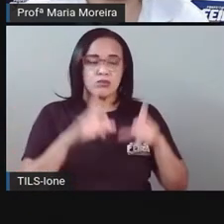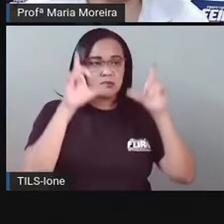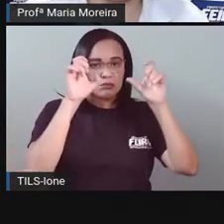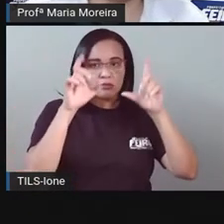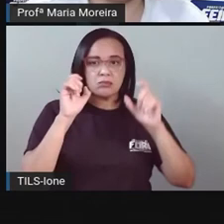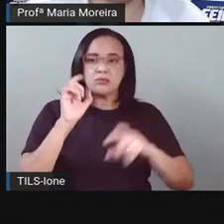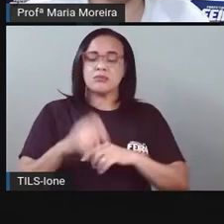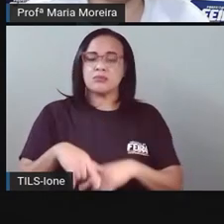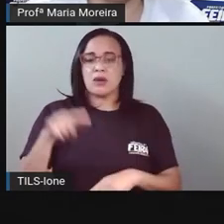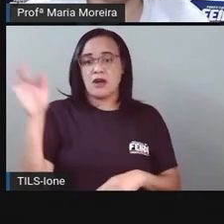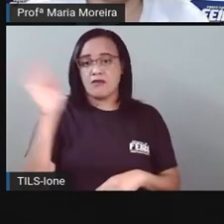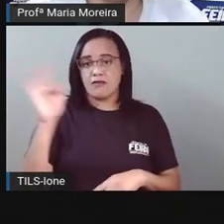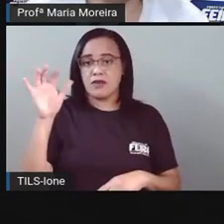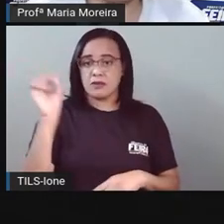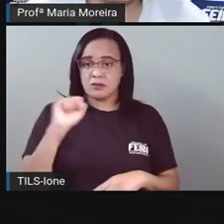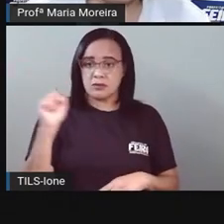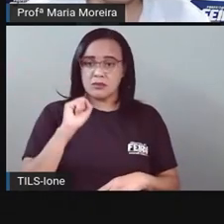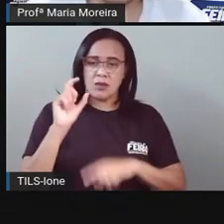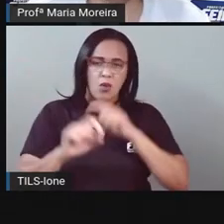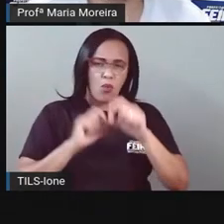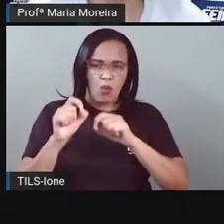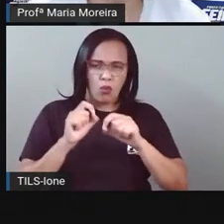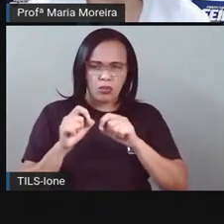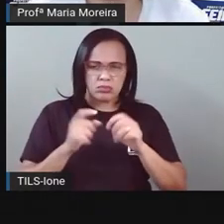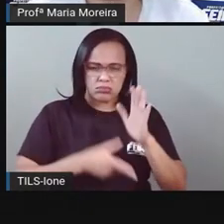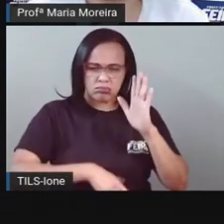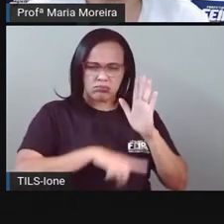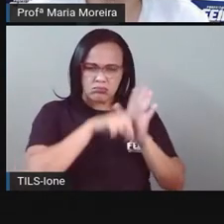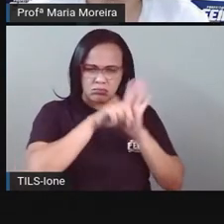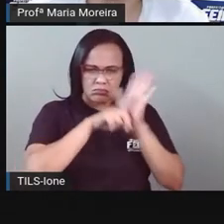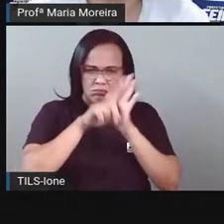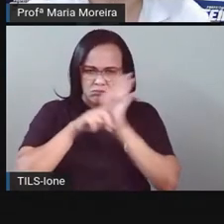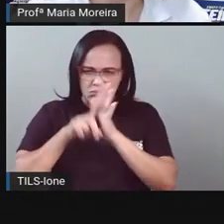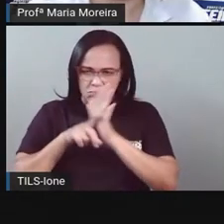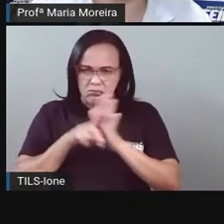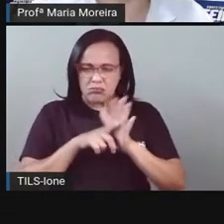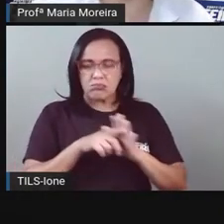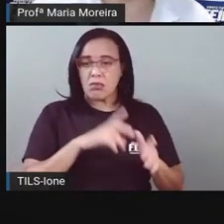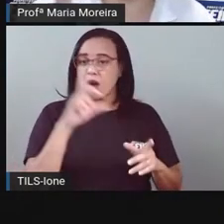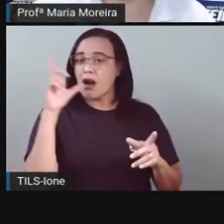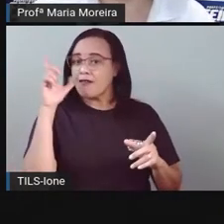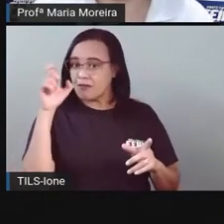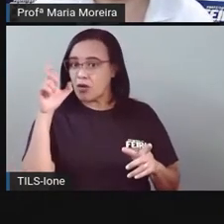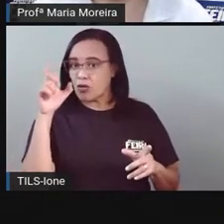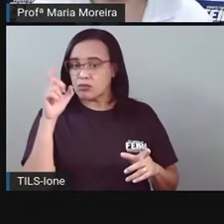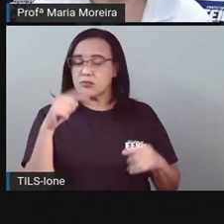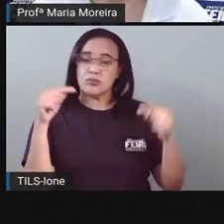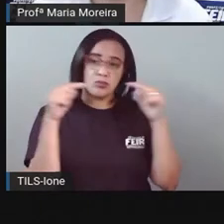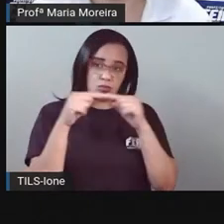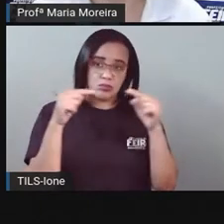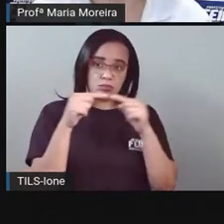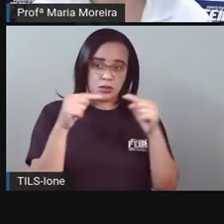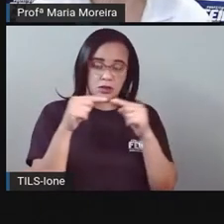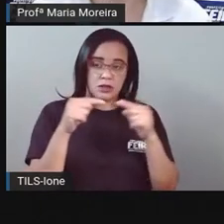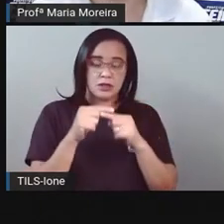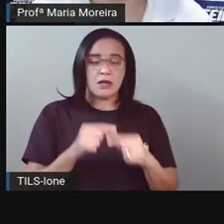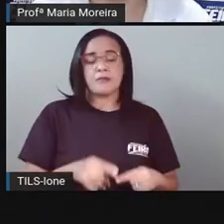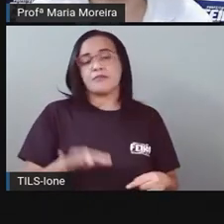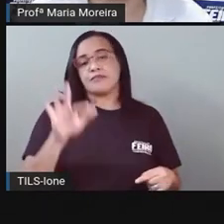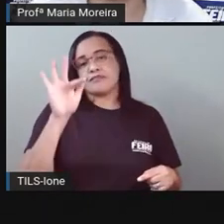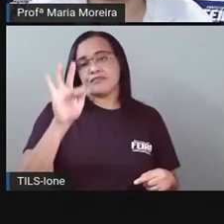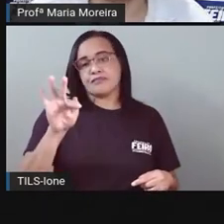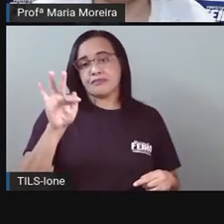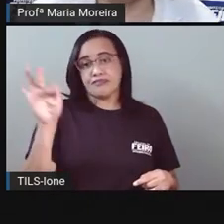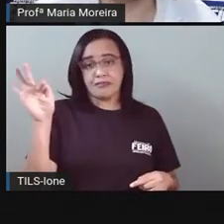aqui Dizia que era O bairro do Feira 10 Né? Tô dizendo que foi Durante a minha pesquisa Mas que a prova Não tem